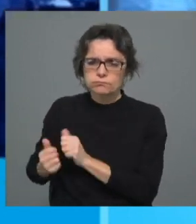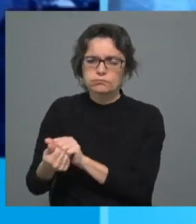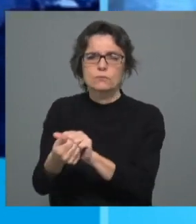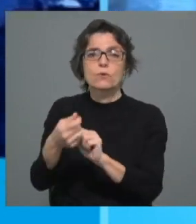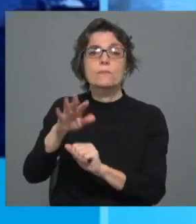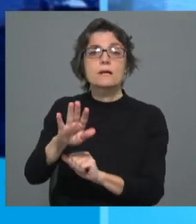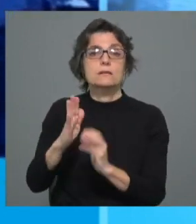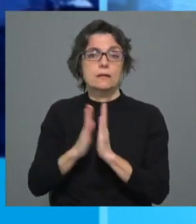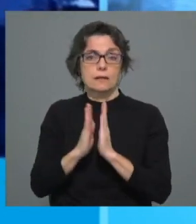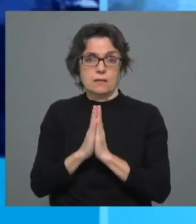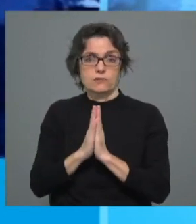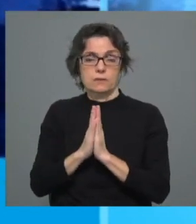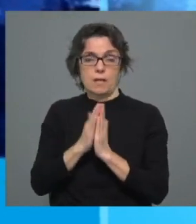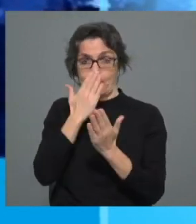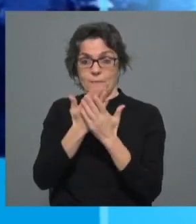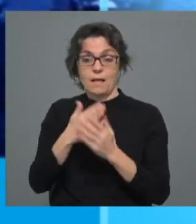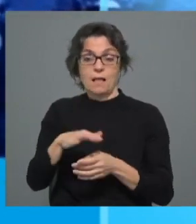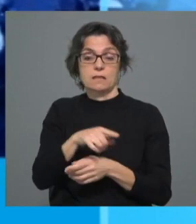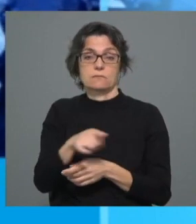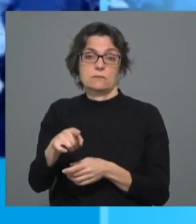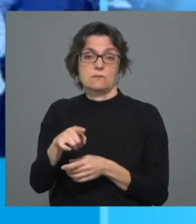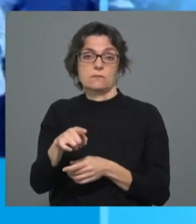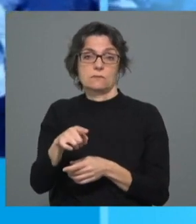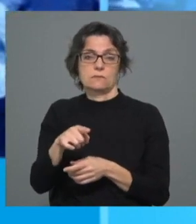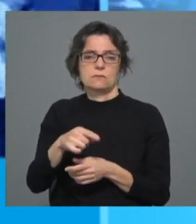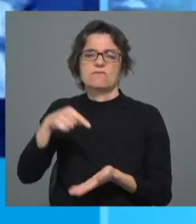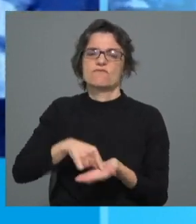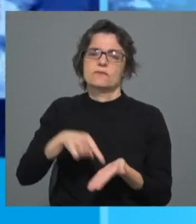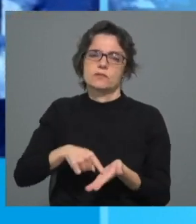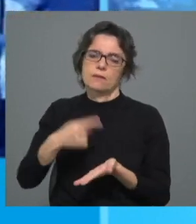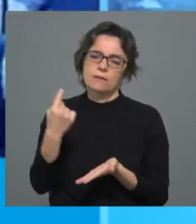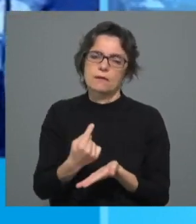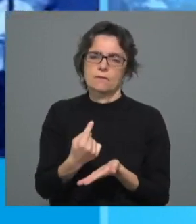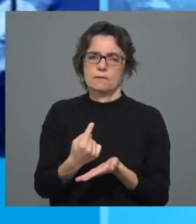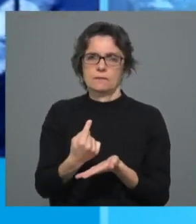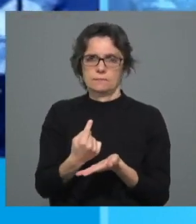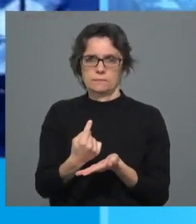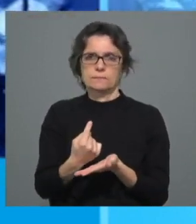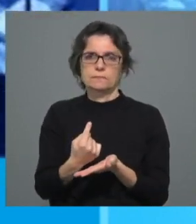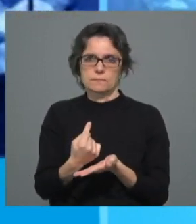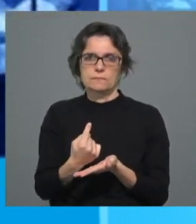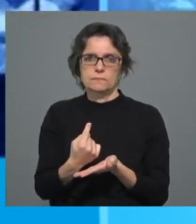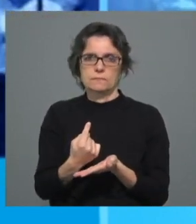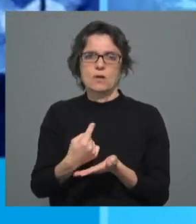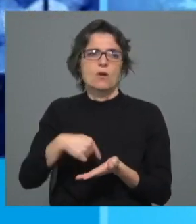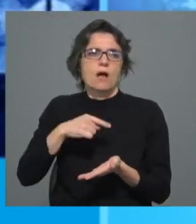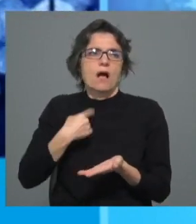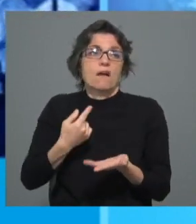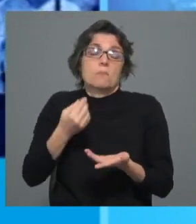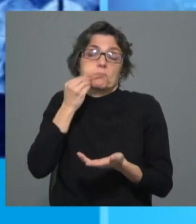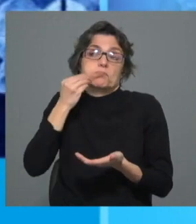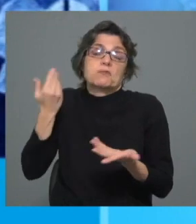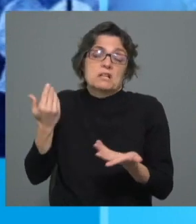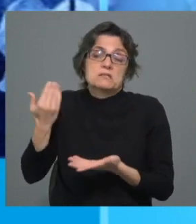Igreja, nestas matérias, tem que ser mais exigente sobre si própria. Não pode desculpar-se a era assim,